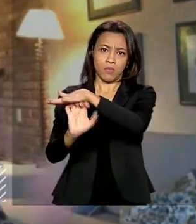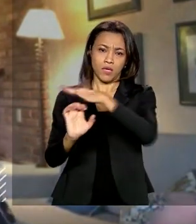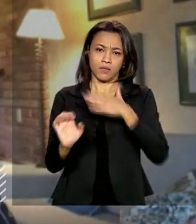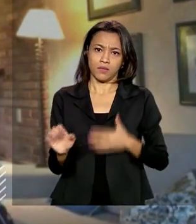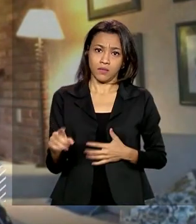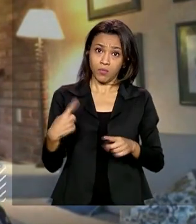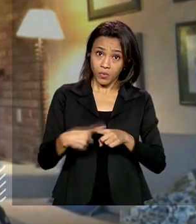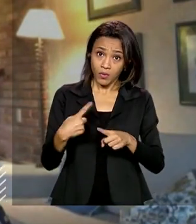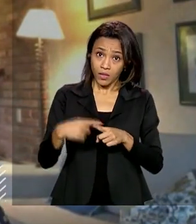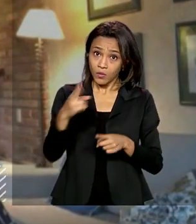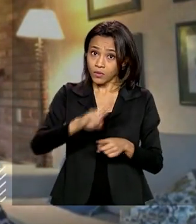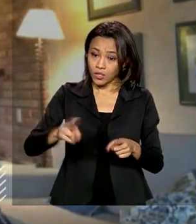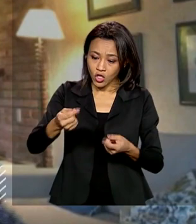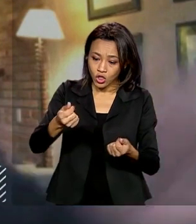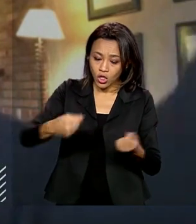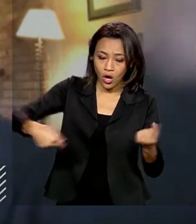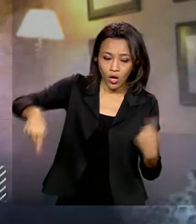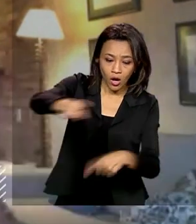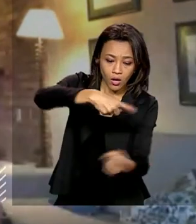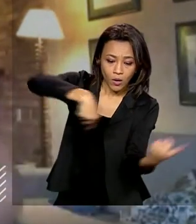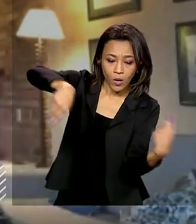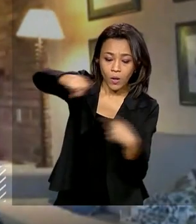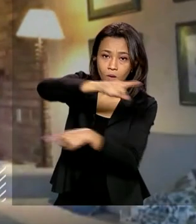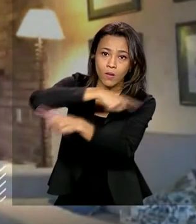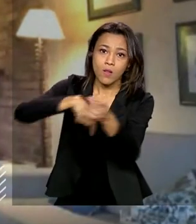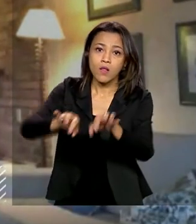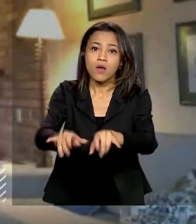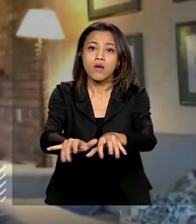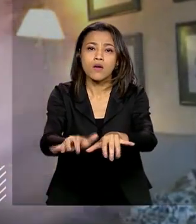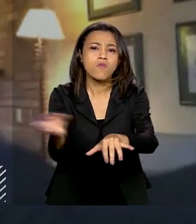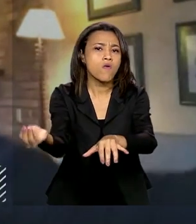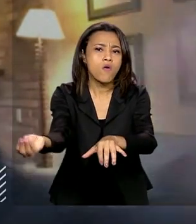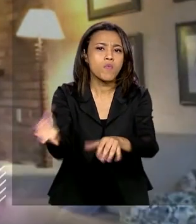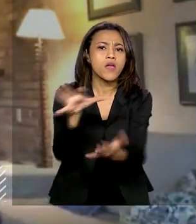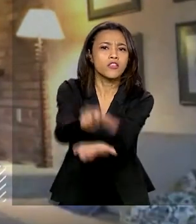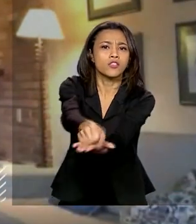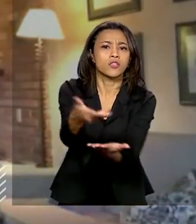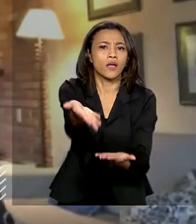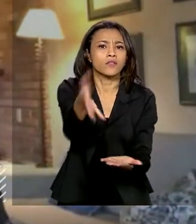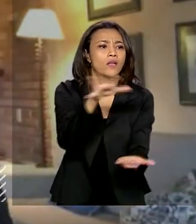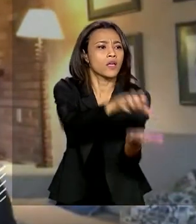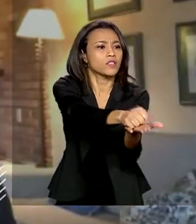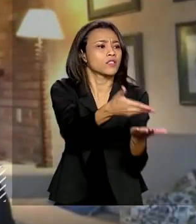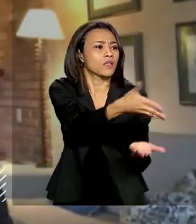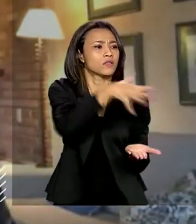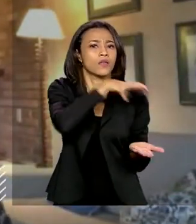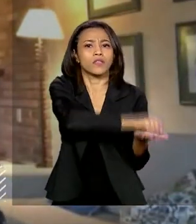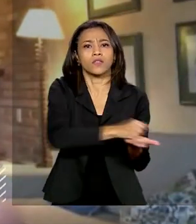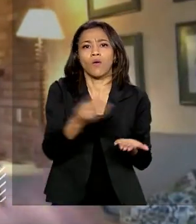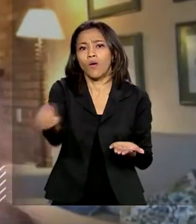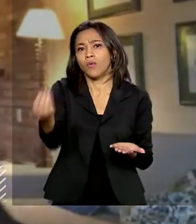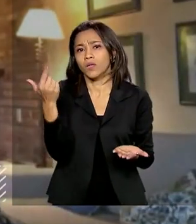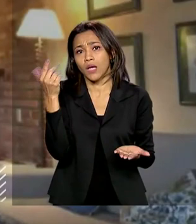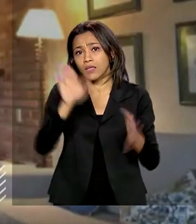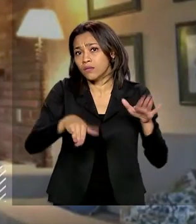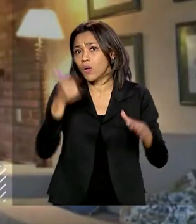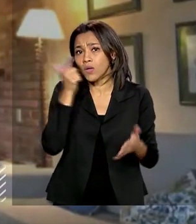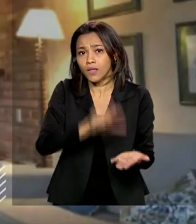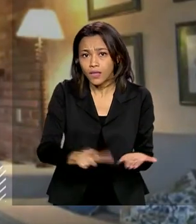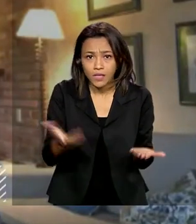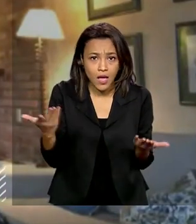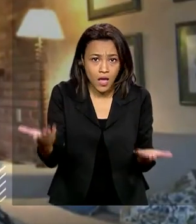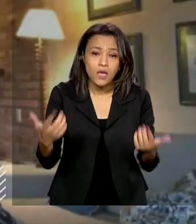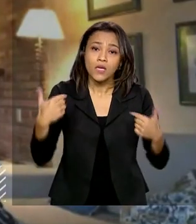velocidade das transações. Como é que você vai mandar fazer registrinho aqui, registrinho ali? Não vai conseguir. Então, eu